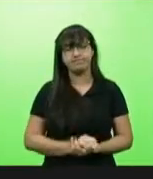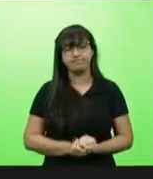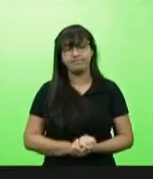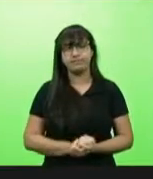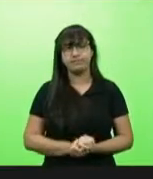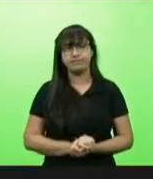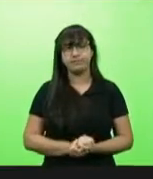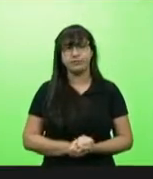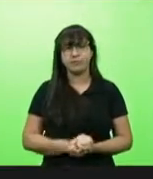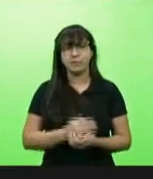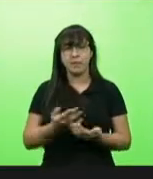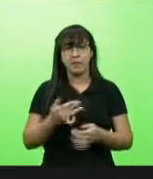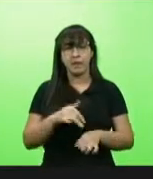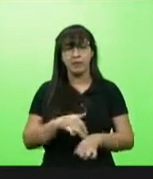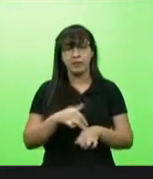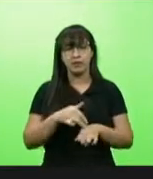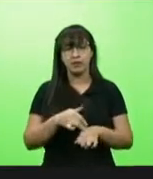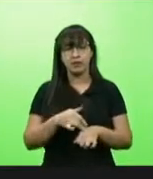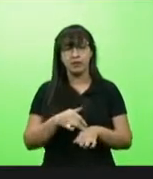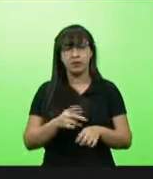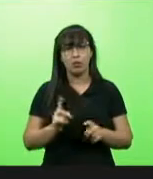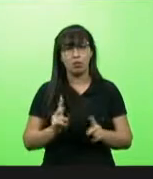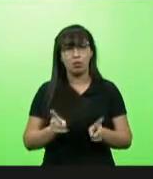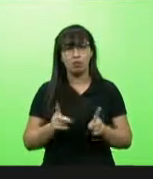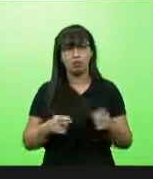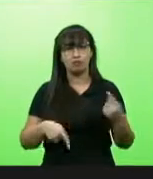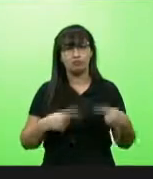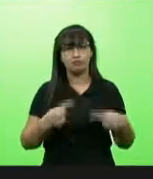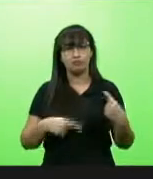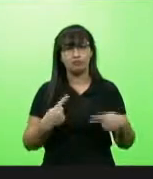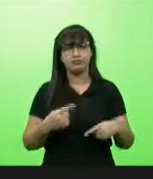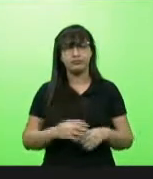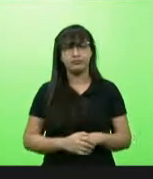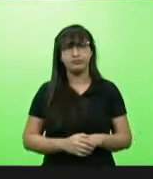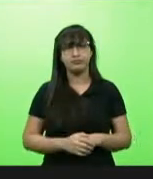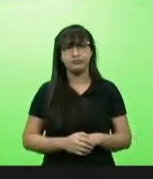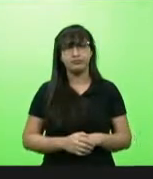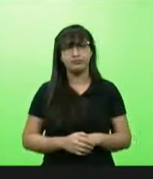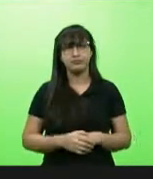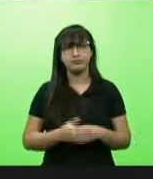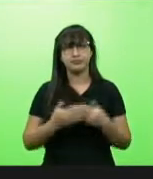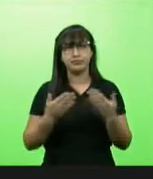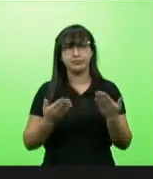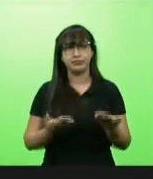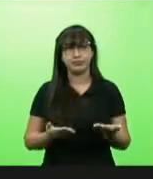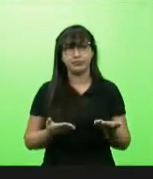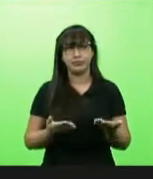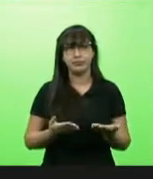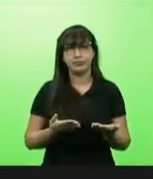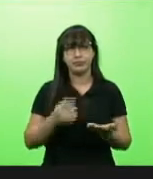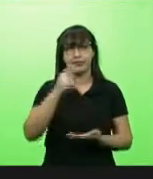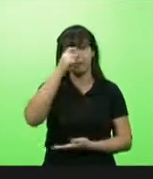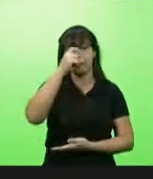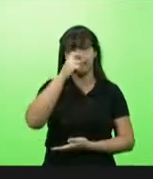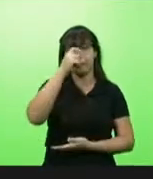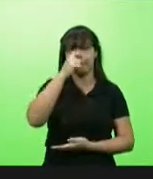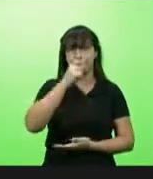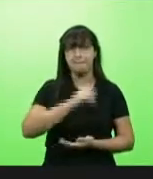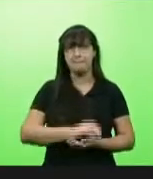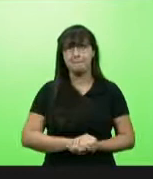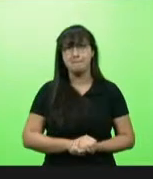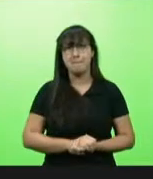A moção continua em discussão. Pela ordem, senhor presidente. Vai discutir a matéria do deputado Maurício Cudilar. Então,